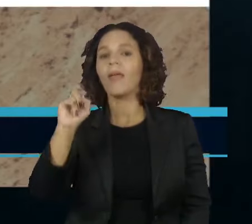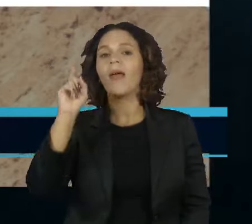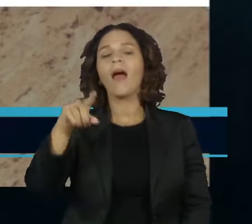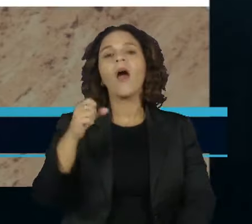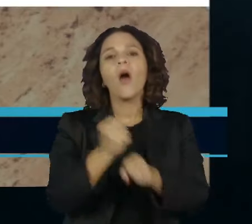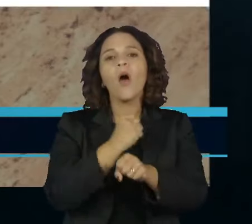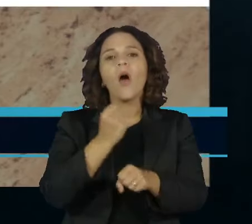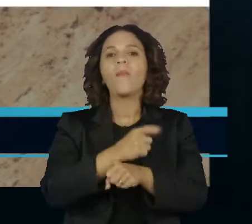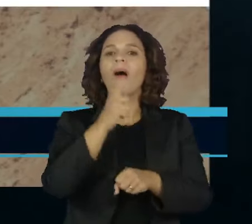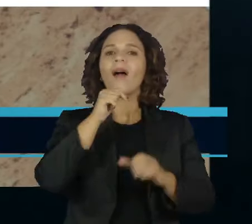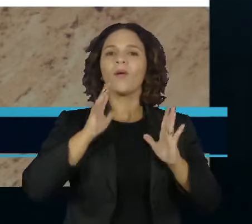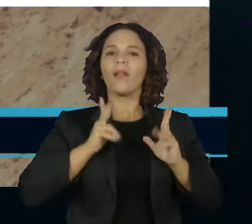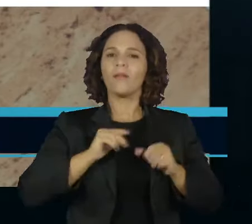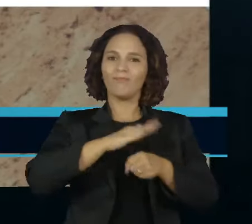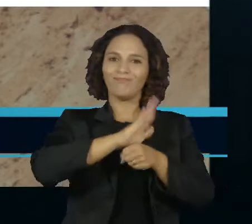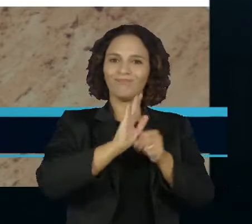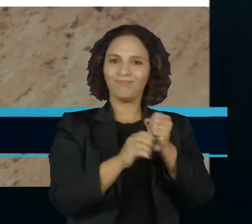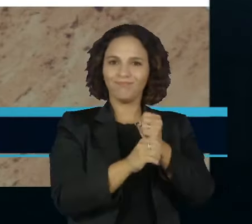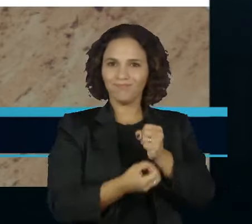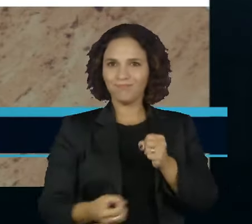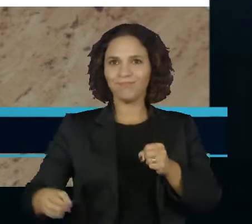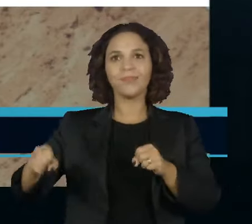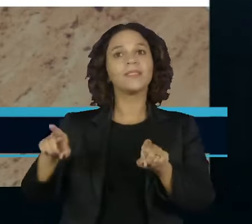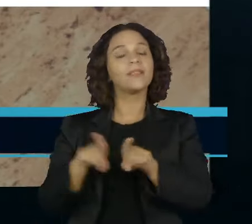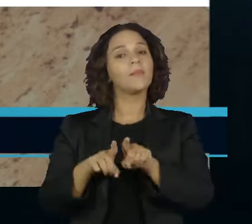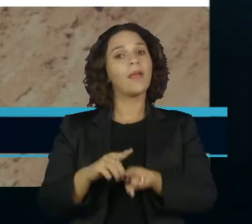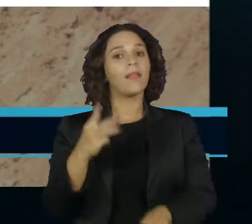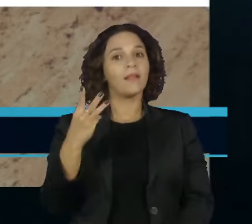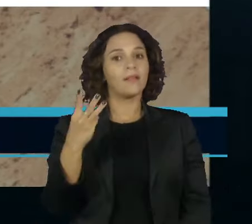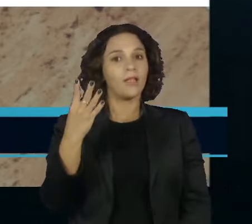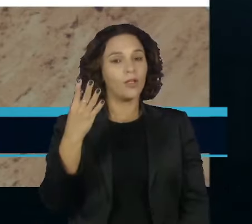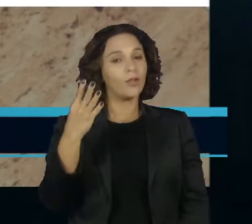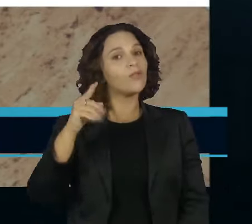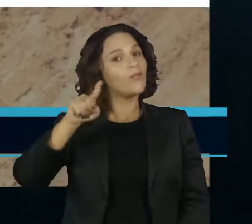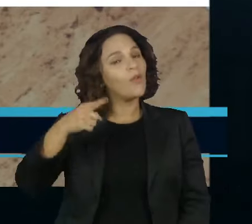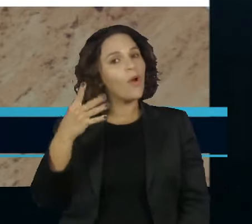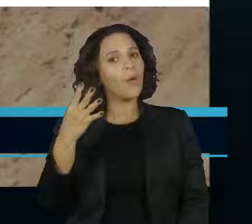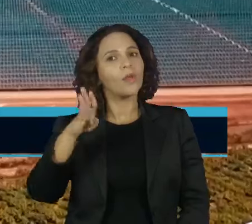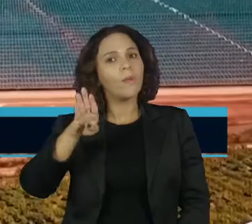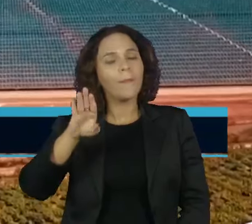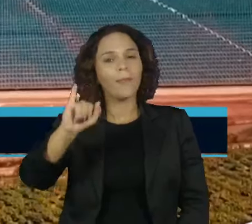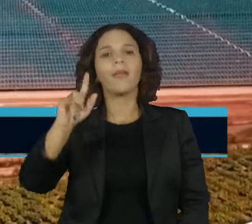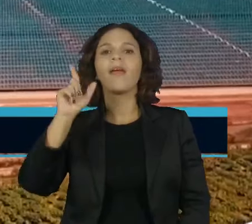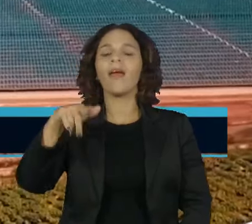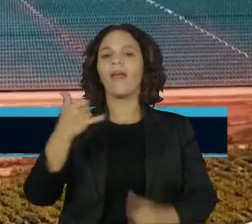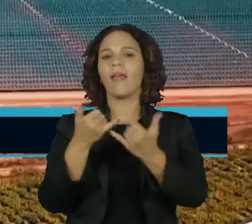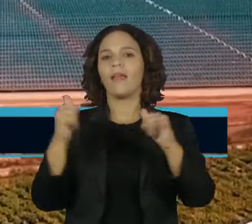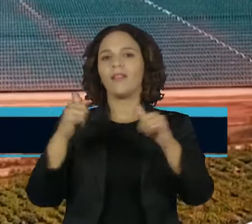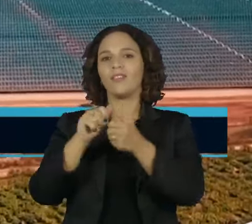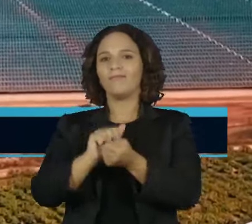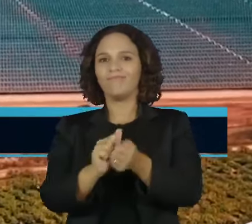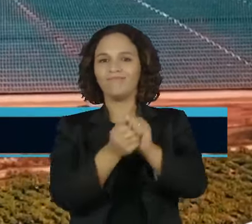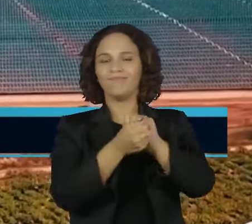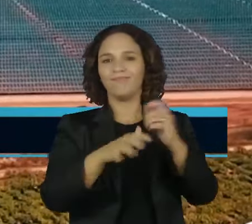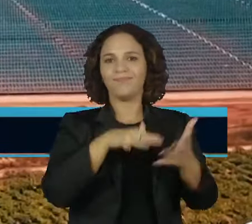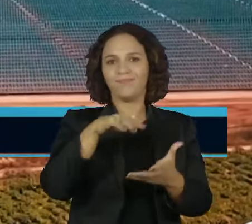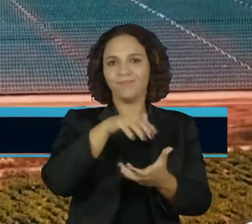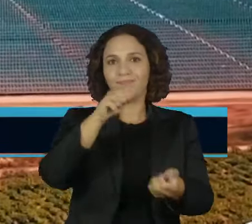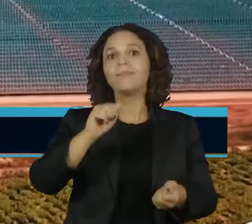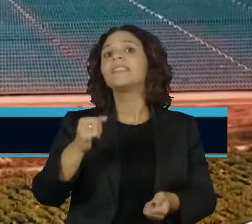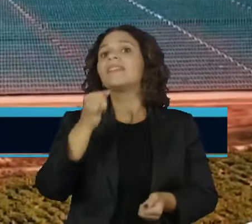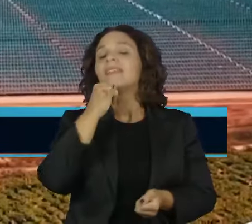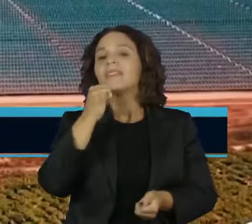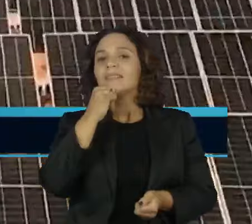saneamento básico e mais R$ 32,4 bilhões para a transição energética. Os recursos vão bancar obras como a